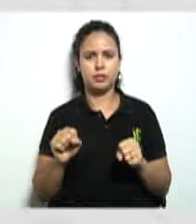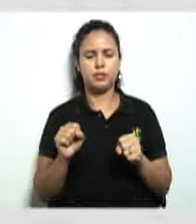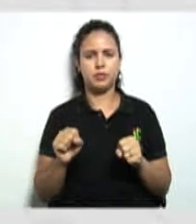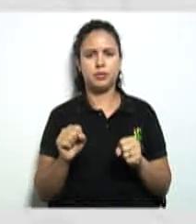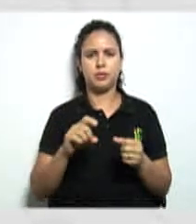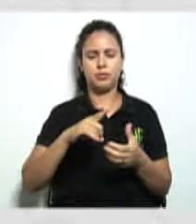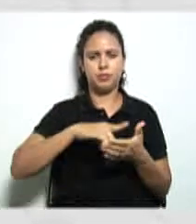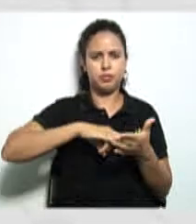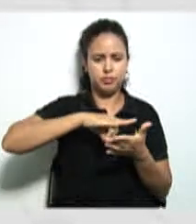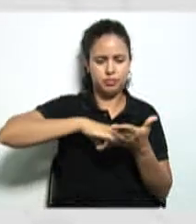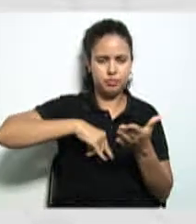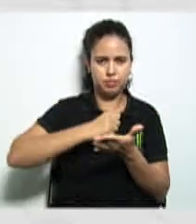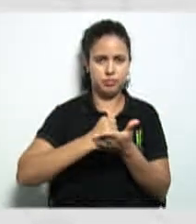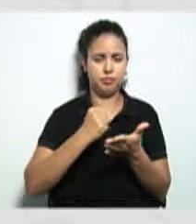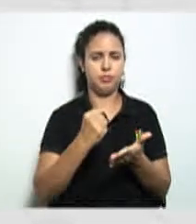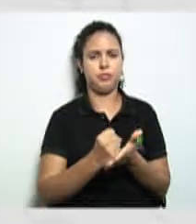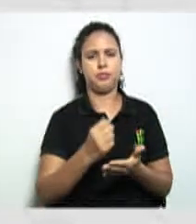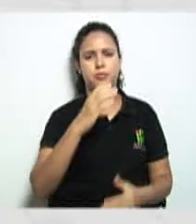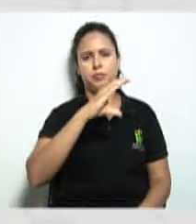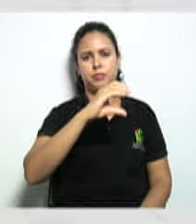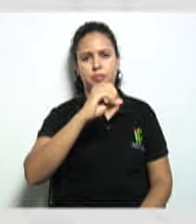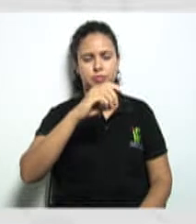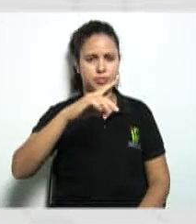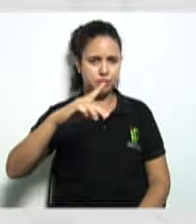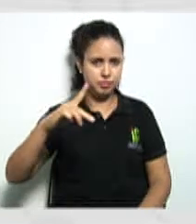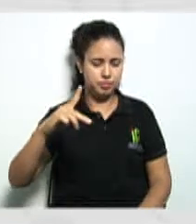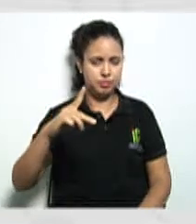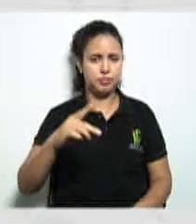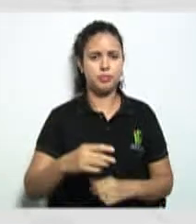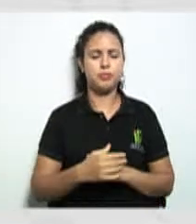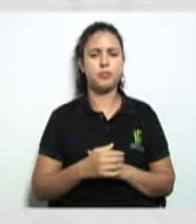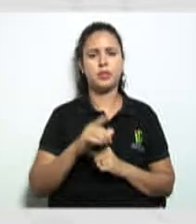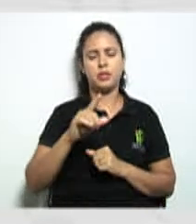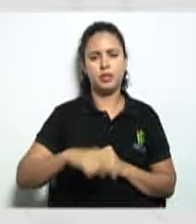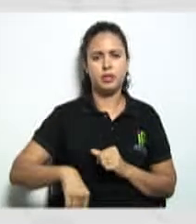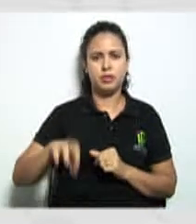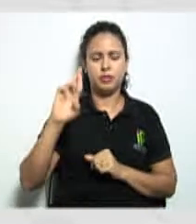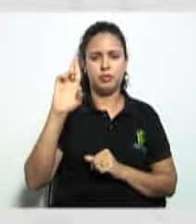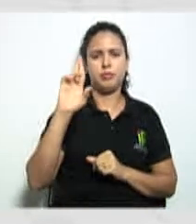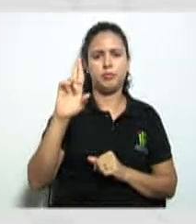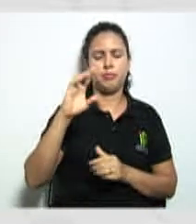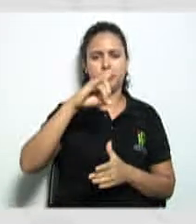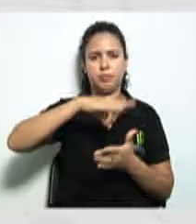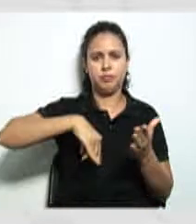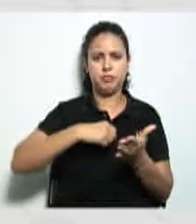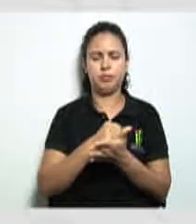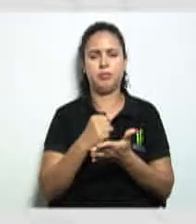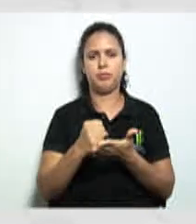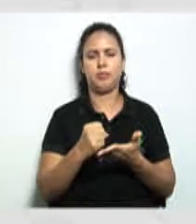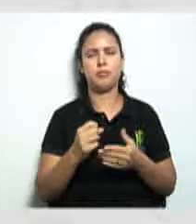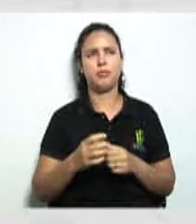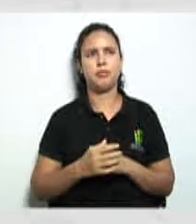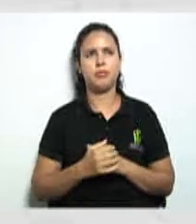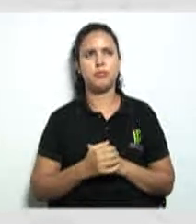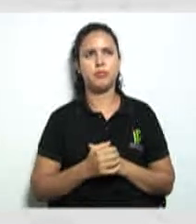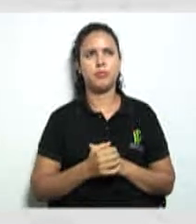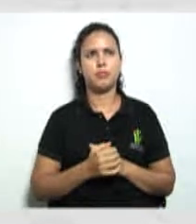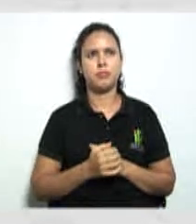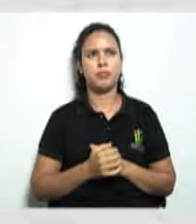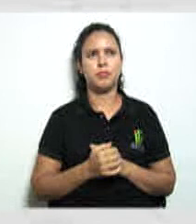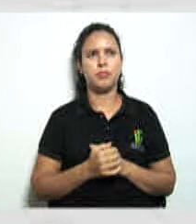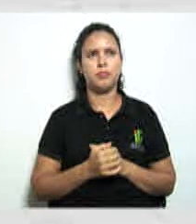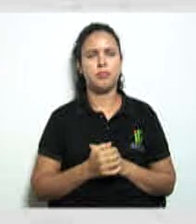registrando lá as cooperativas certo ele é o órgão responsável pelo registro e